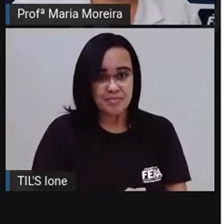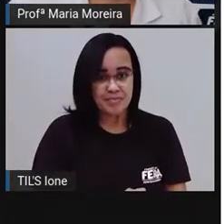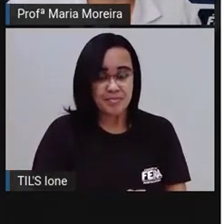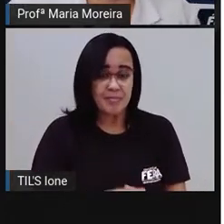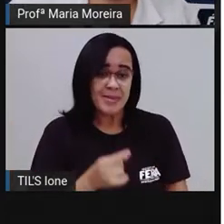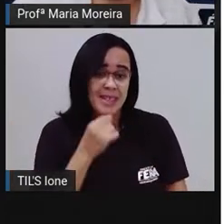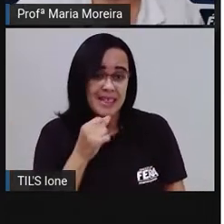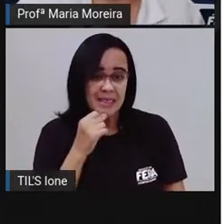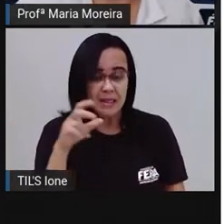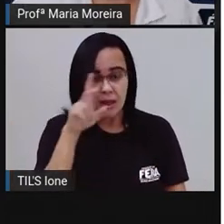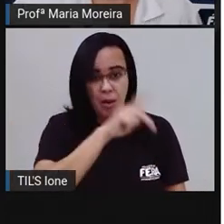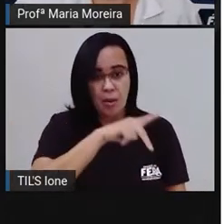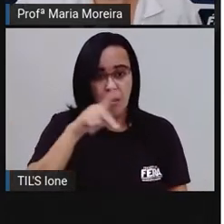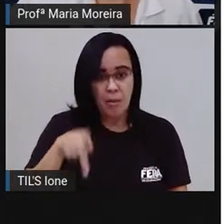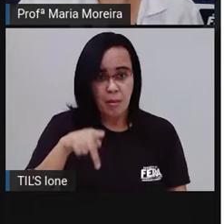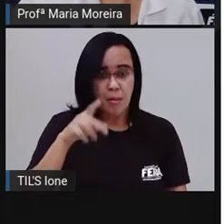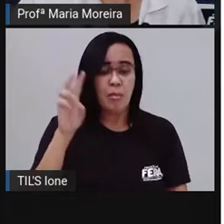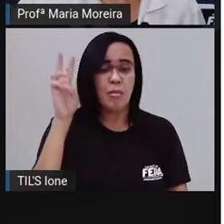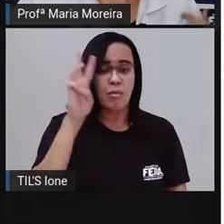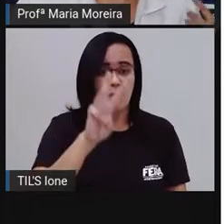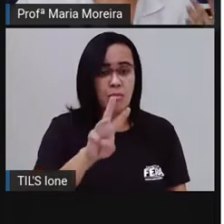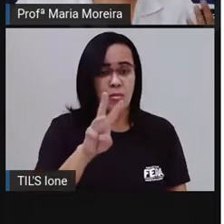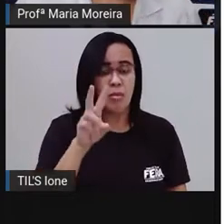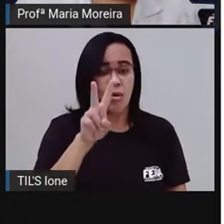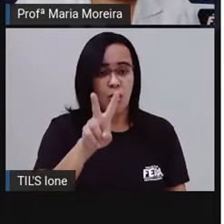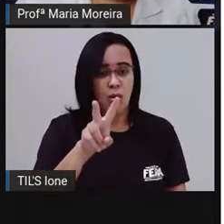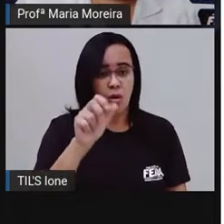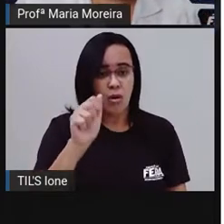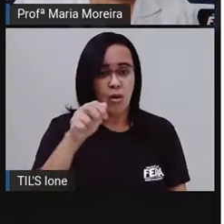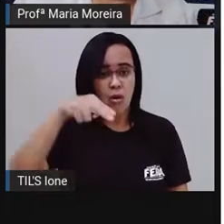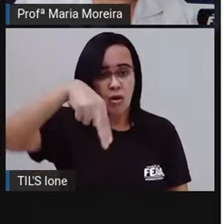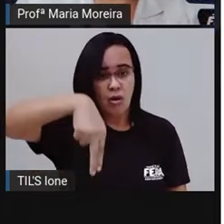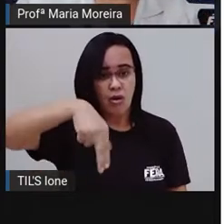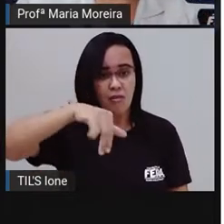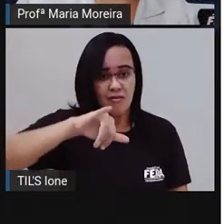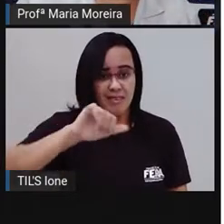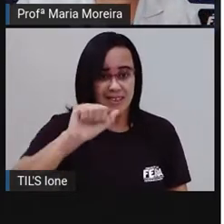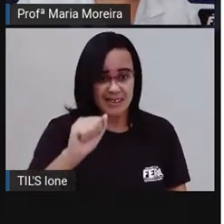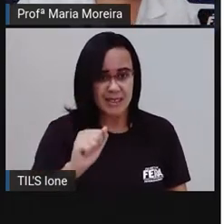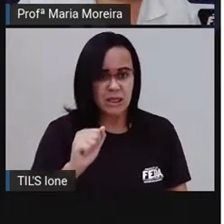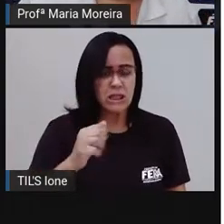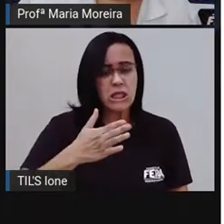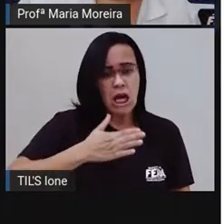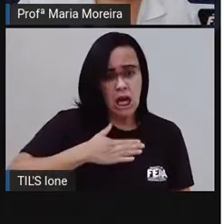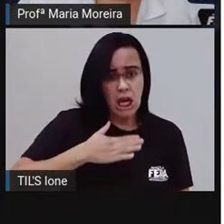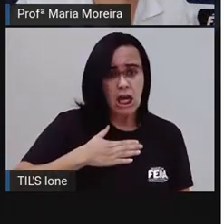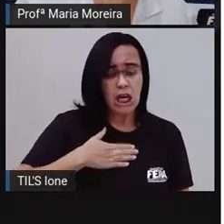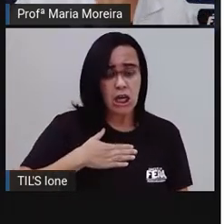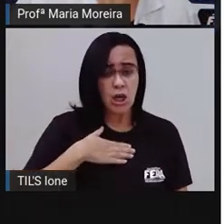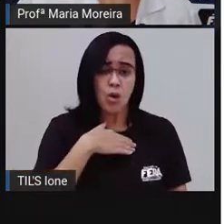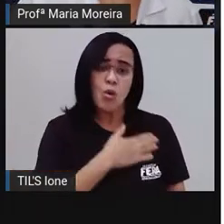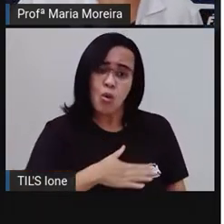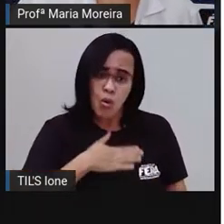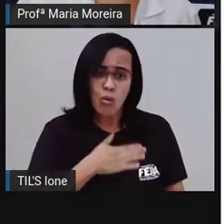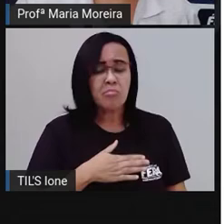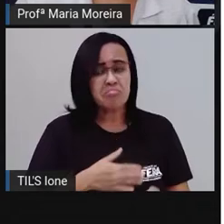Se eu digo, provânia, eu gostaria de sair mais cedo hoje.